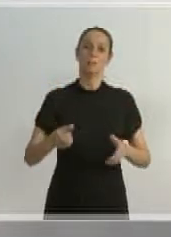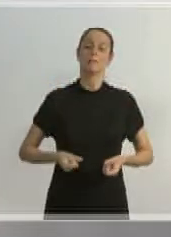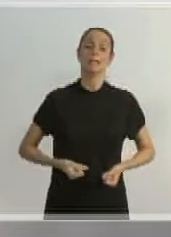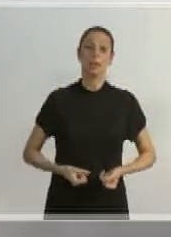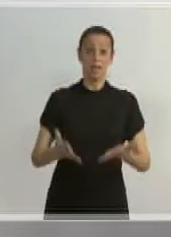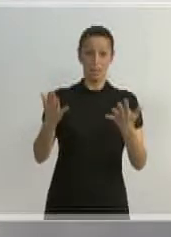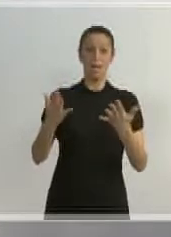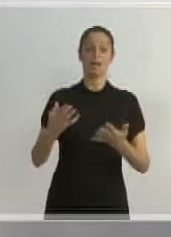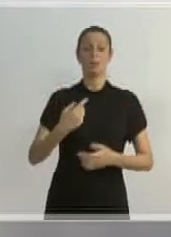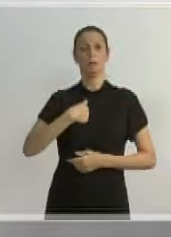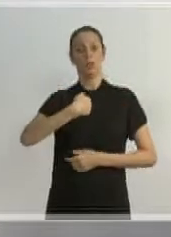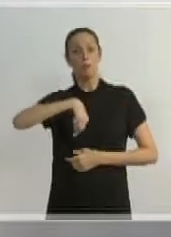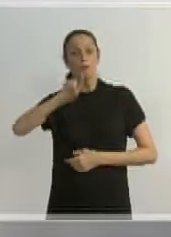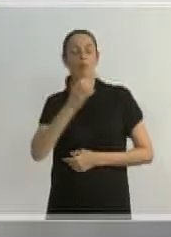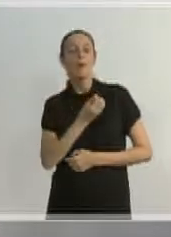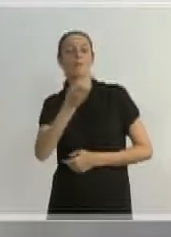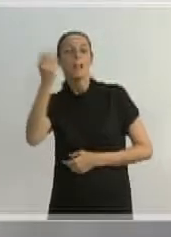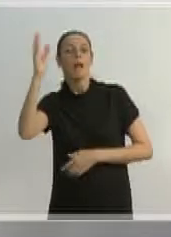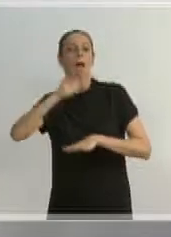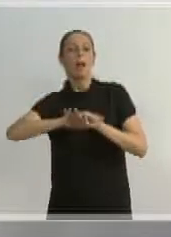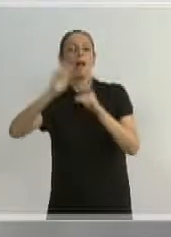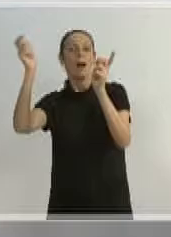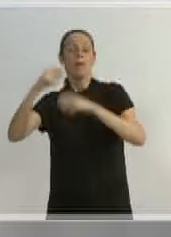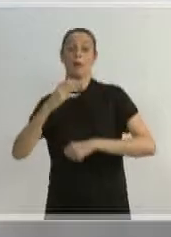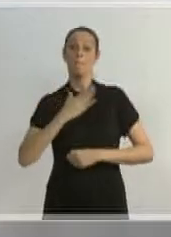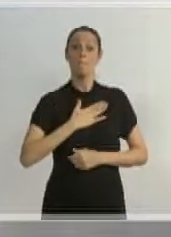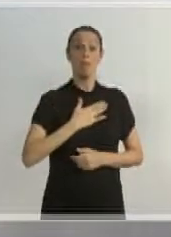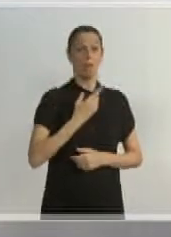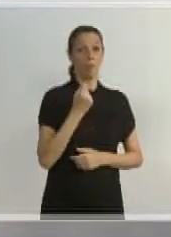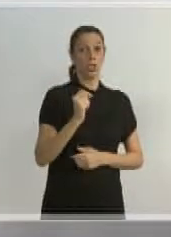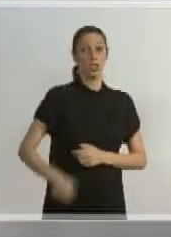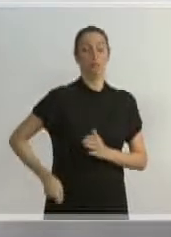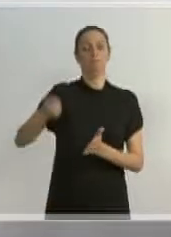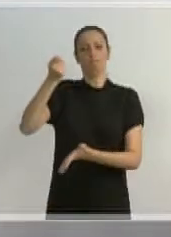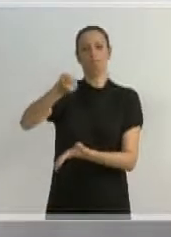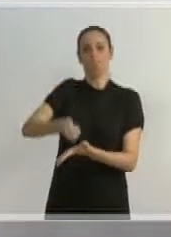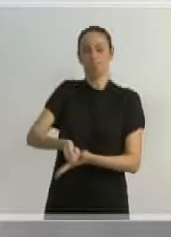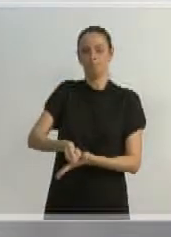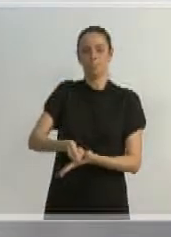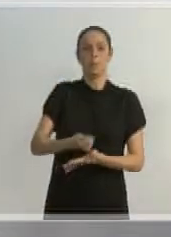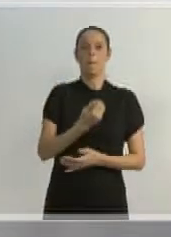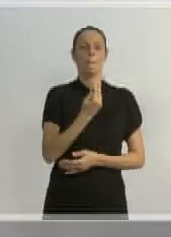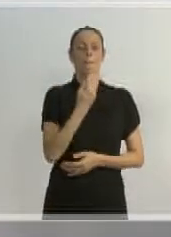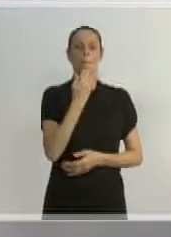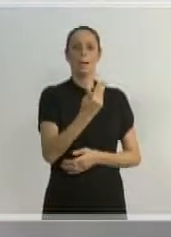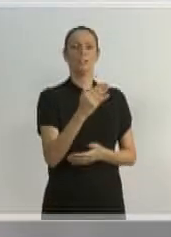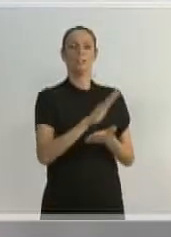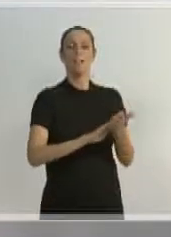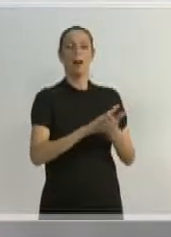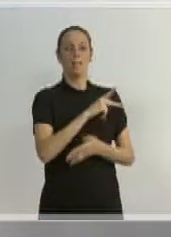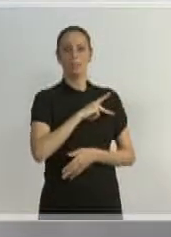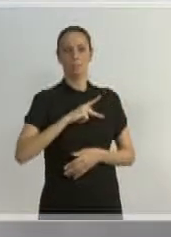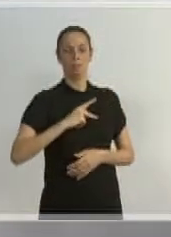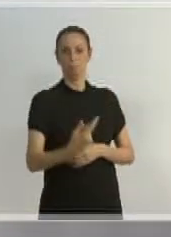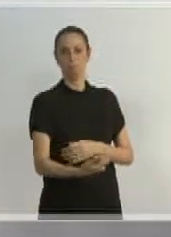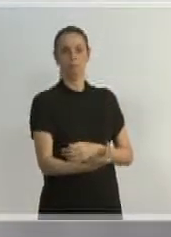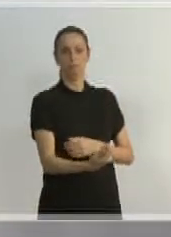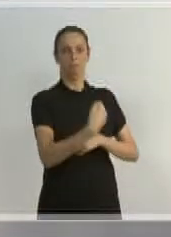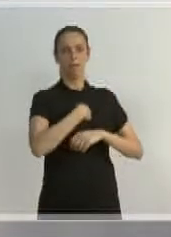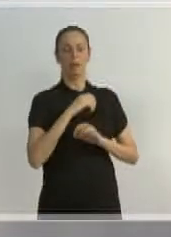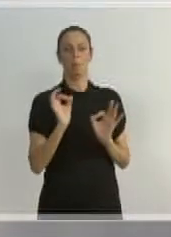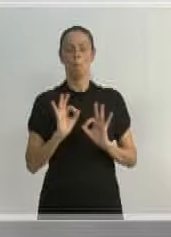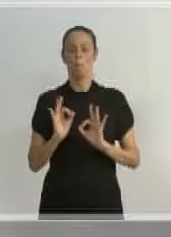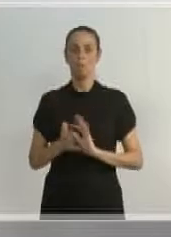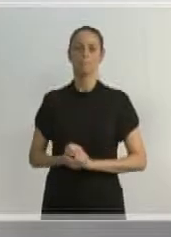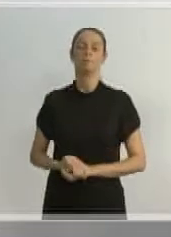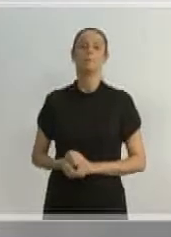relação a todas essas viagens e capacitações, é com recurso próprio e não com recursos públicos. Bem, eu gostaria também de colocar